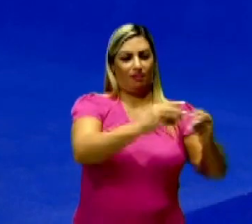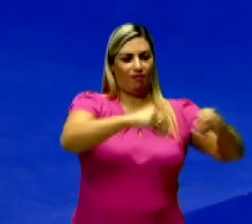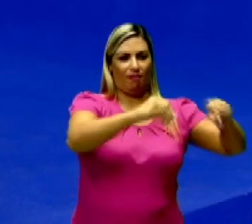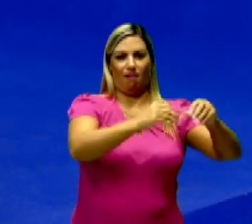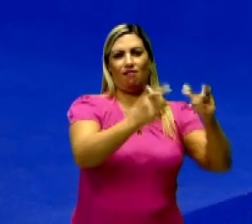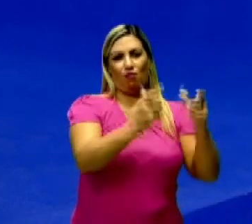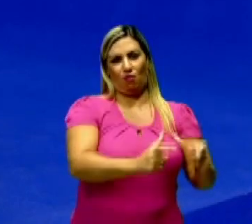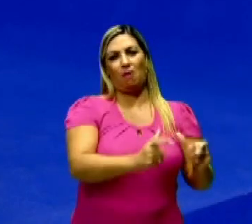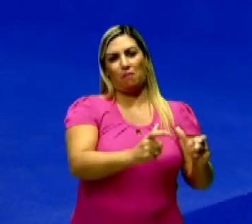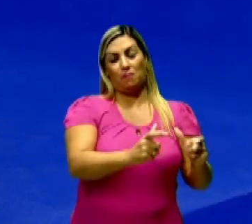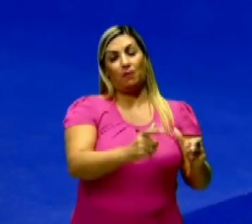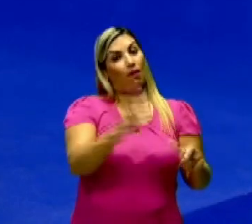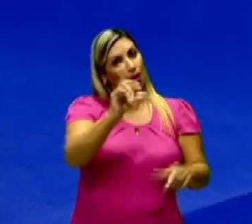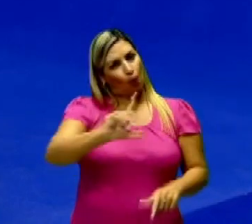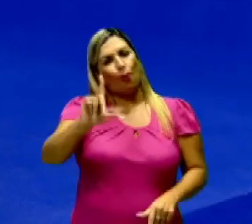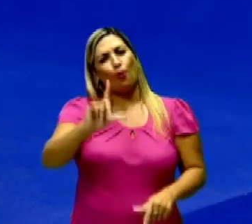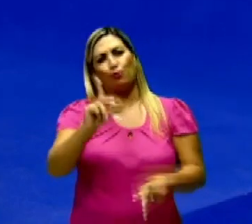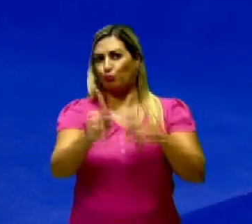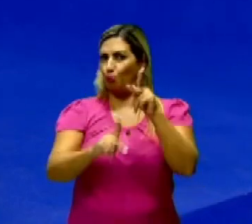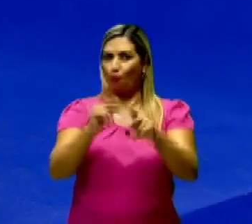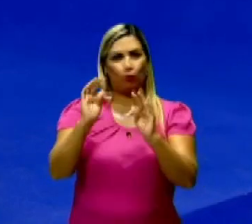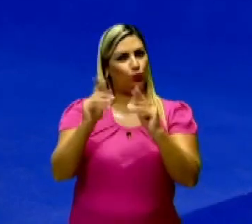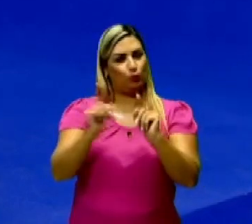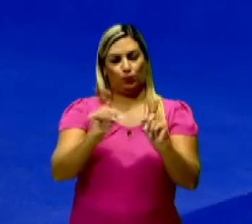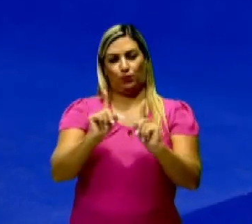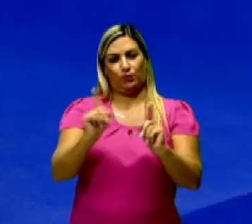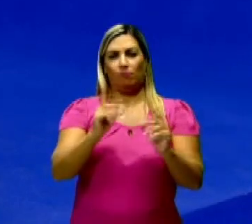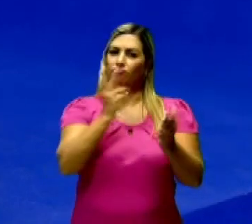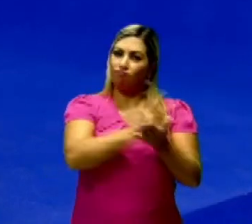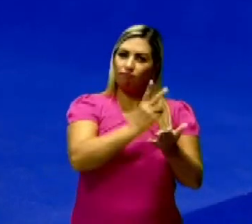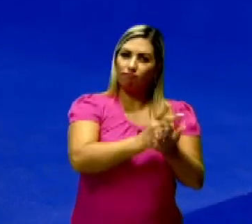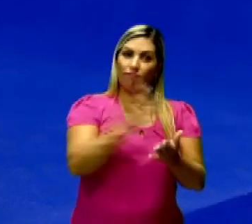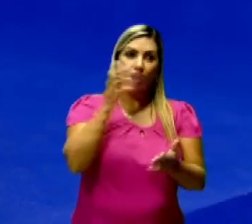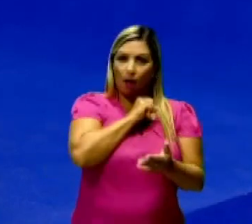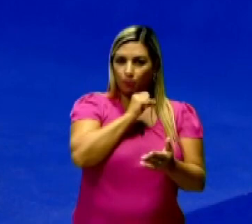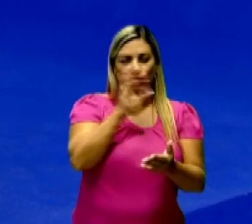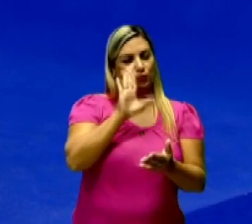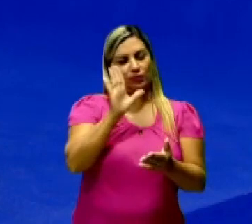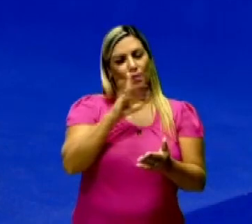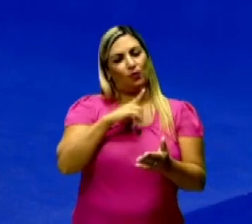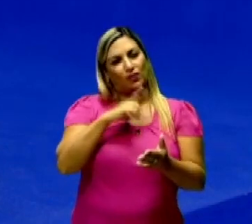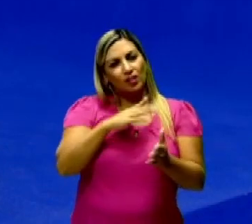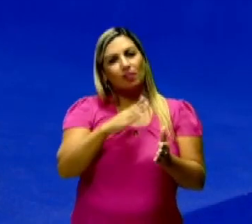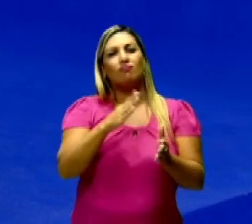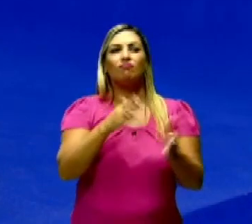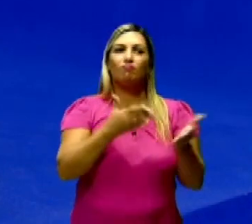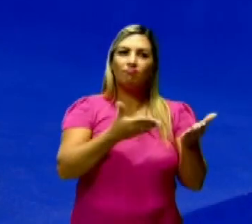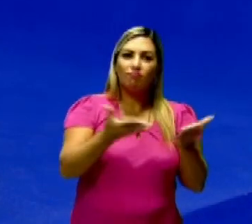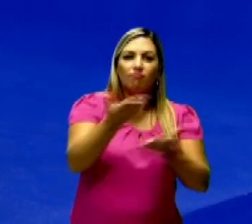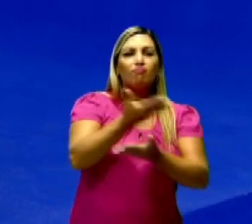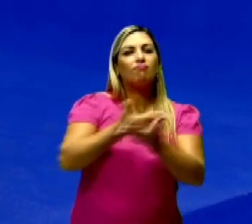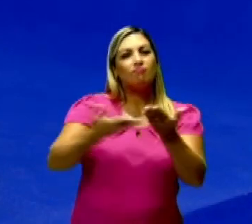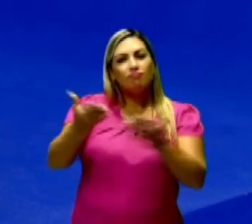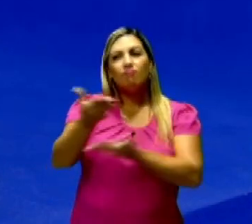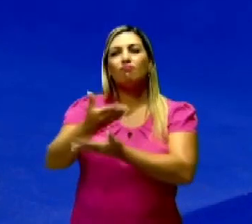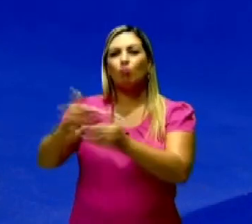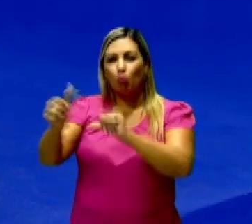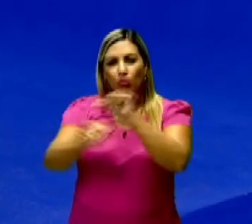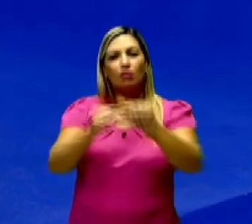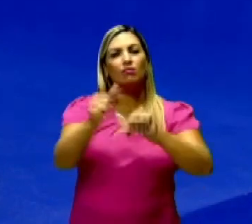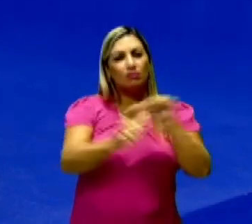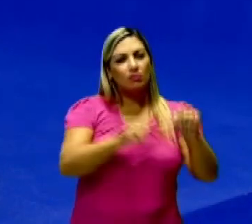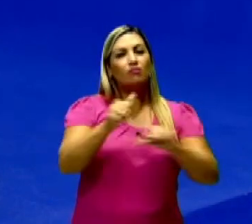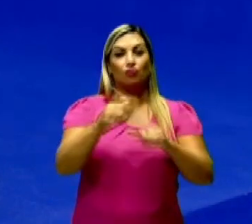terra. É claro que nem todos os povos, eles vão se tornar sedentários de uma vez. A gente vai tendo uma mudança gradativa. Então,